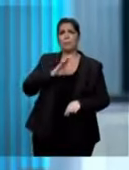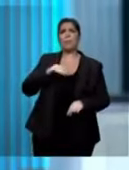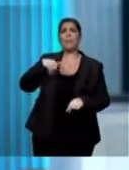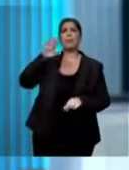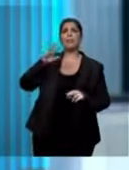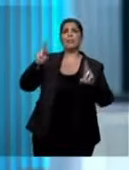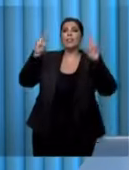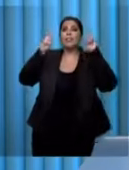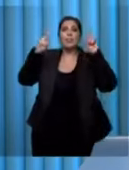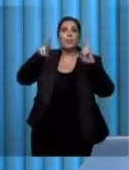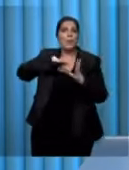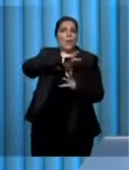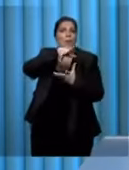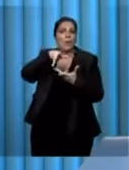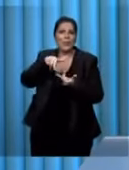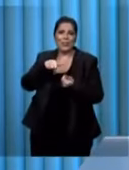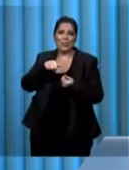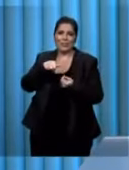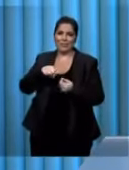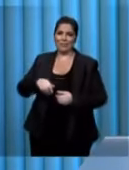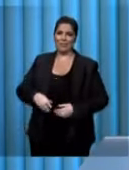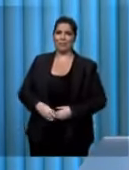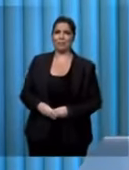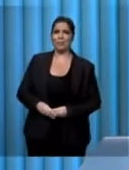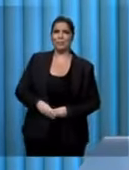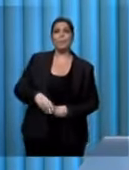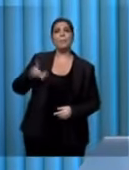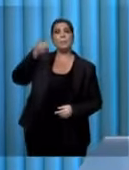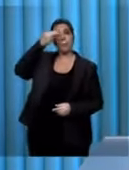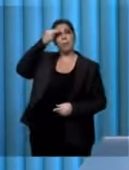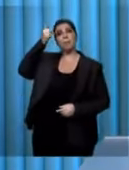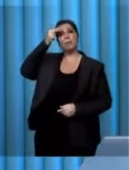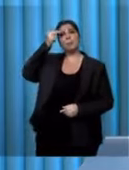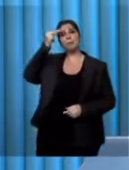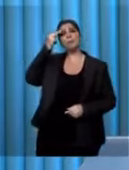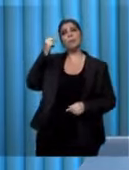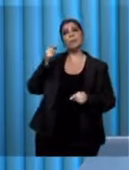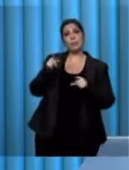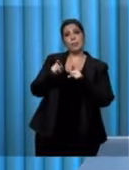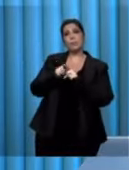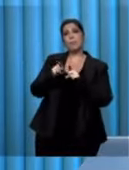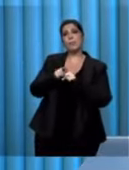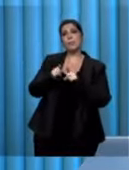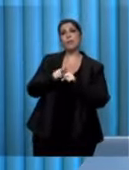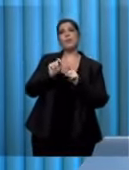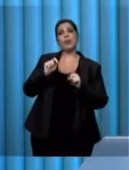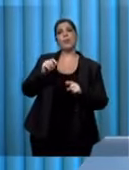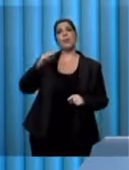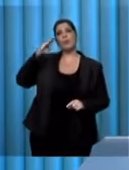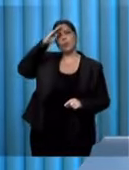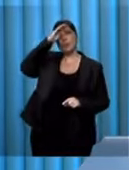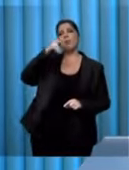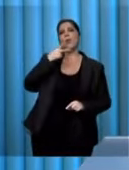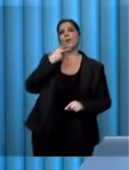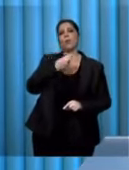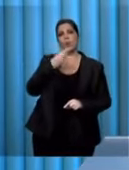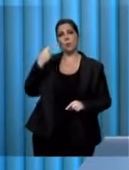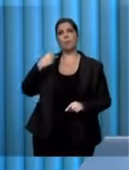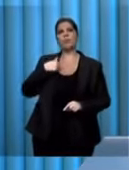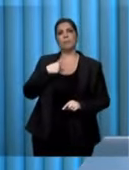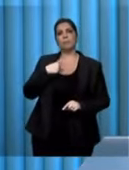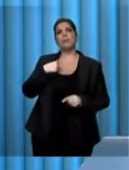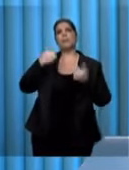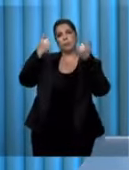Tempo esgotado, candidato, como eu fui citado também na dinâmica do primeiro bloco pelo candidato Bolsonaro, me permita fazer um